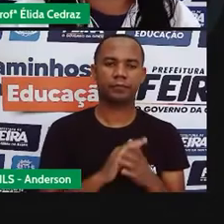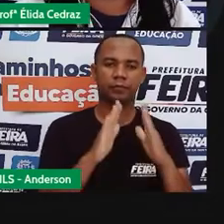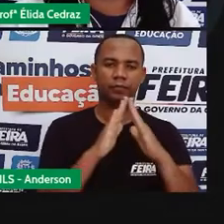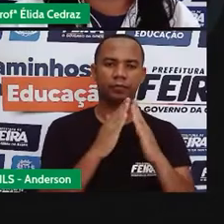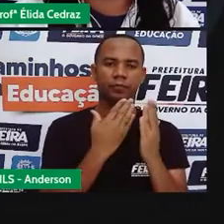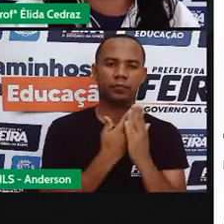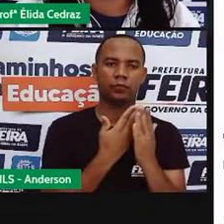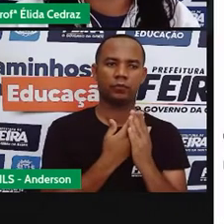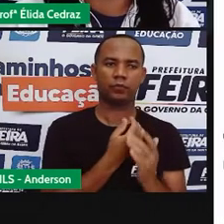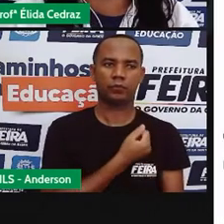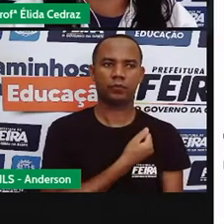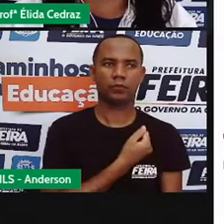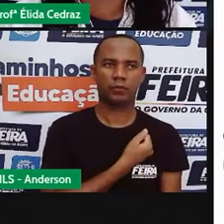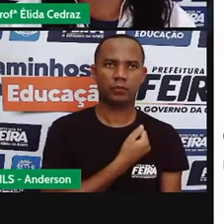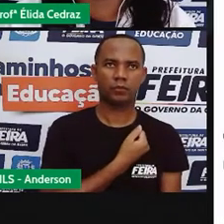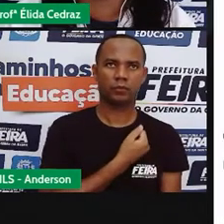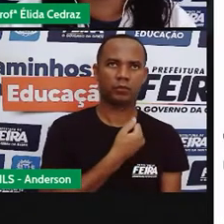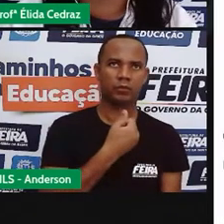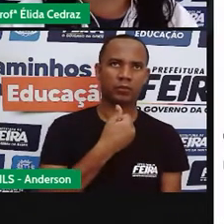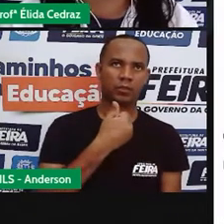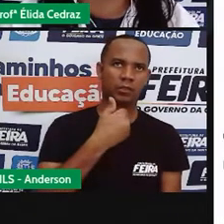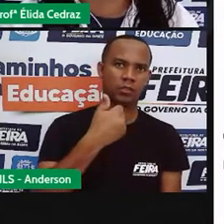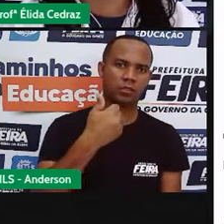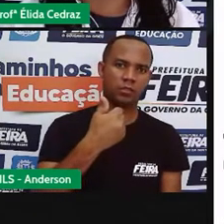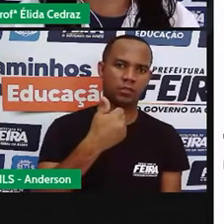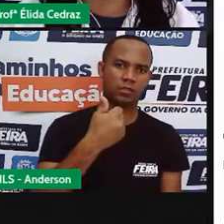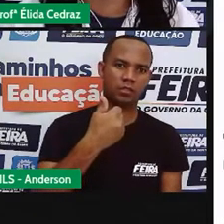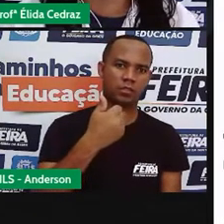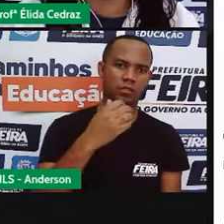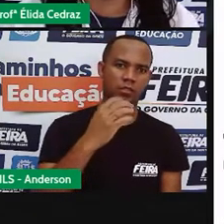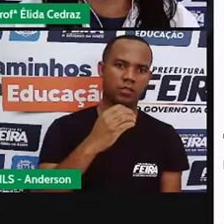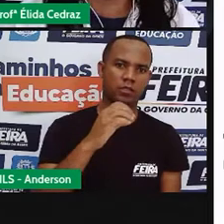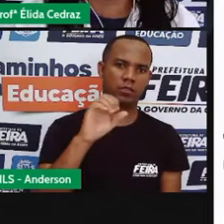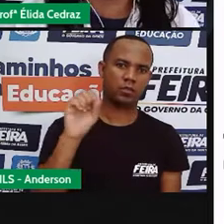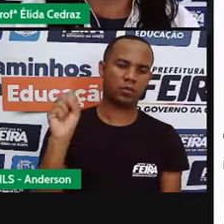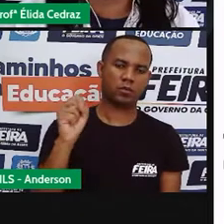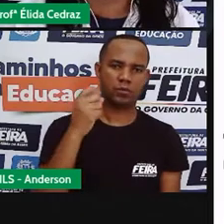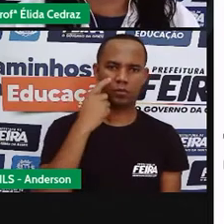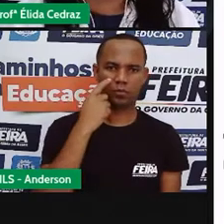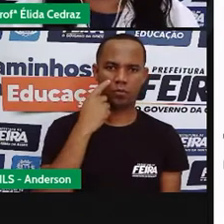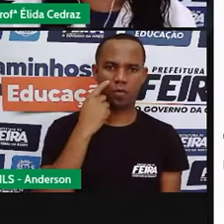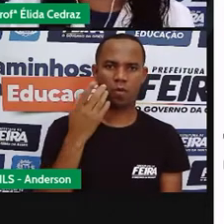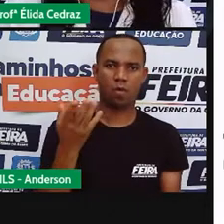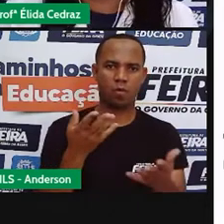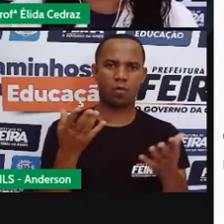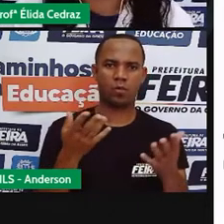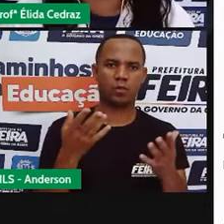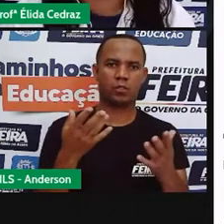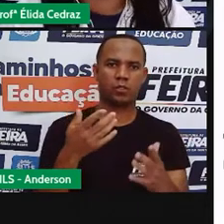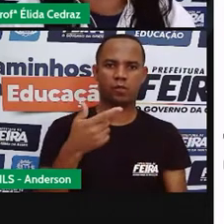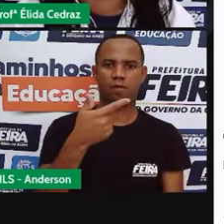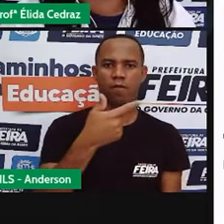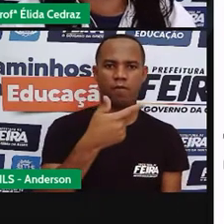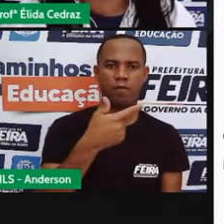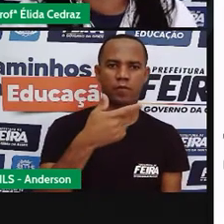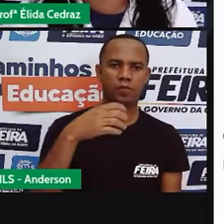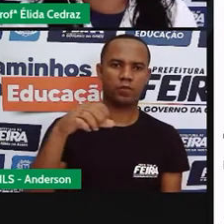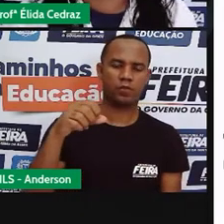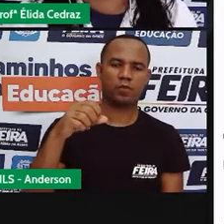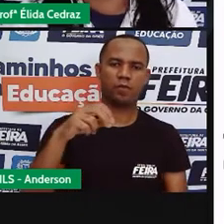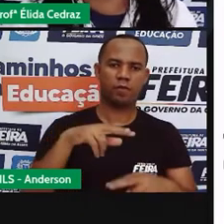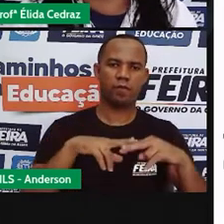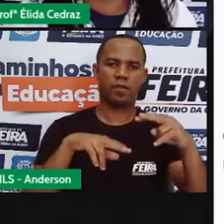108, 29 de junho, uma terça-feira, área linguagem com tema